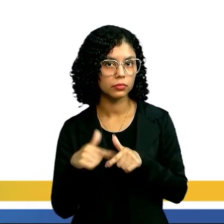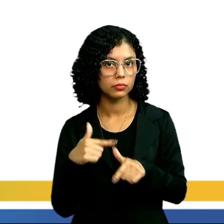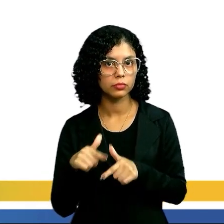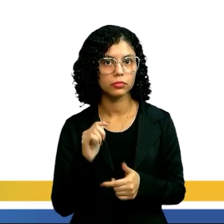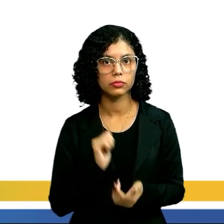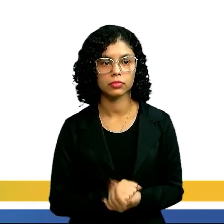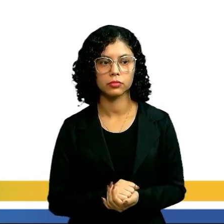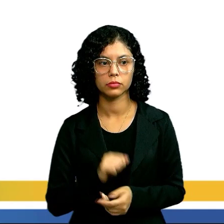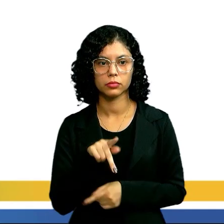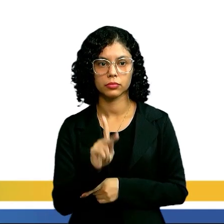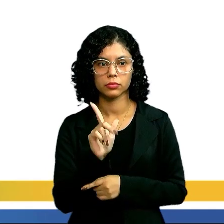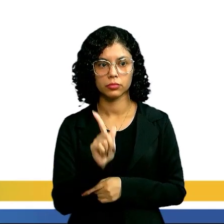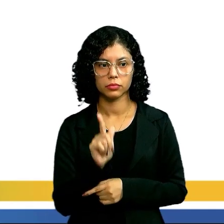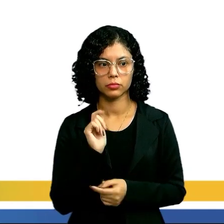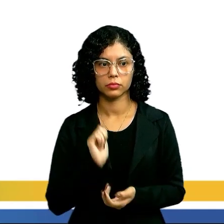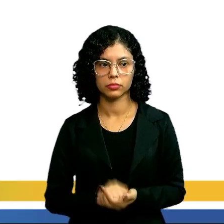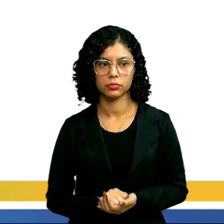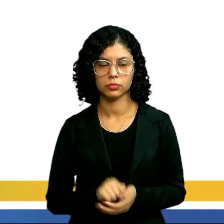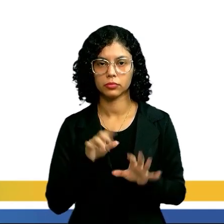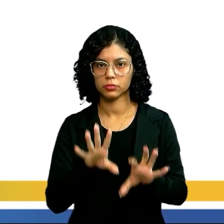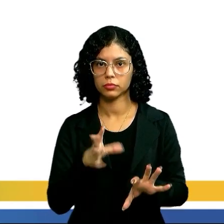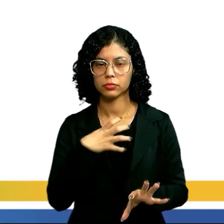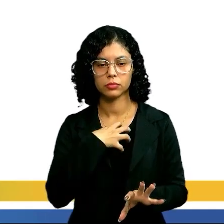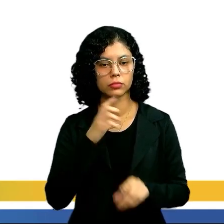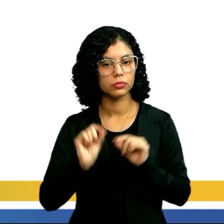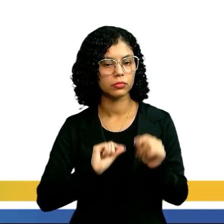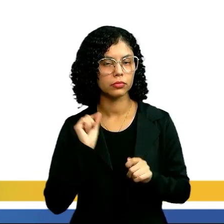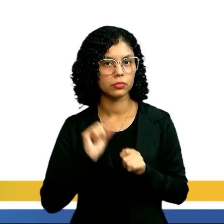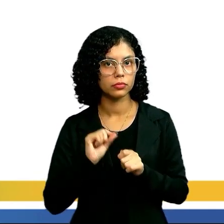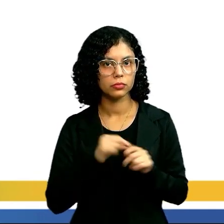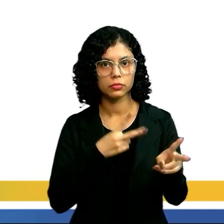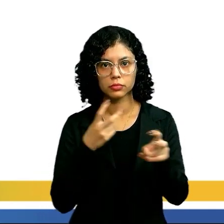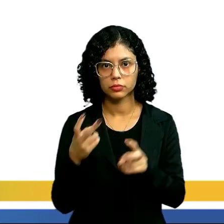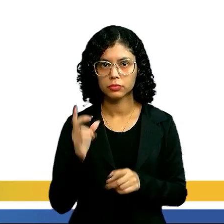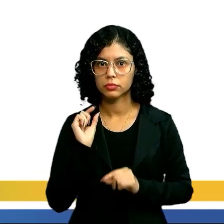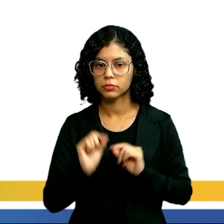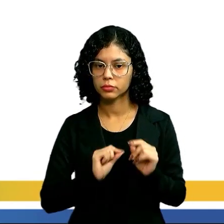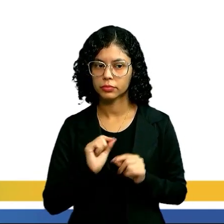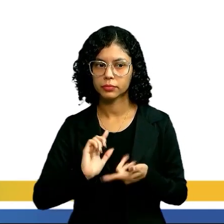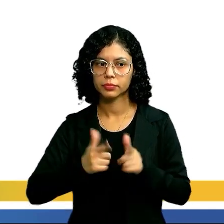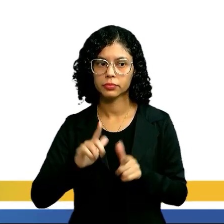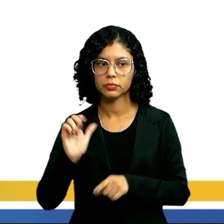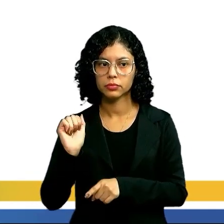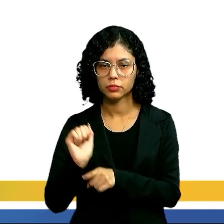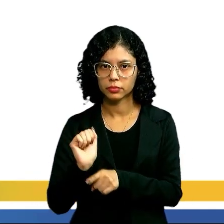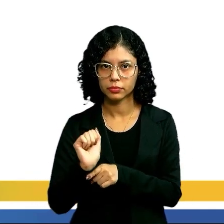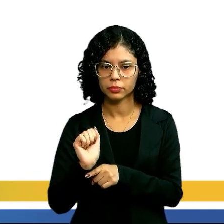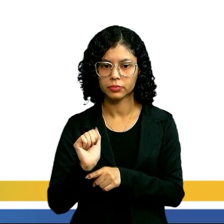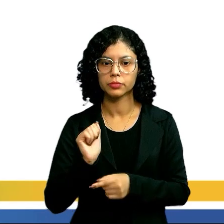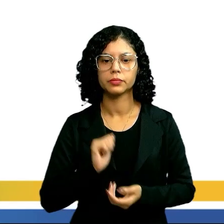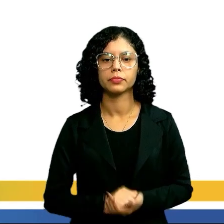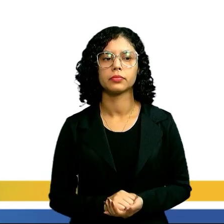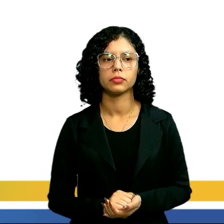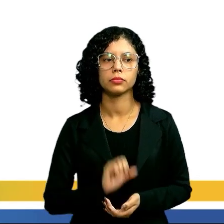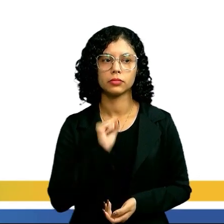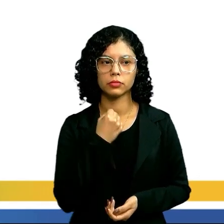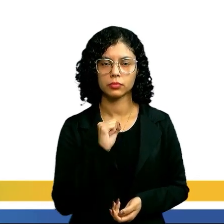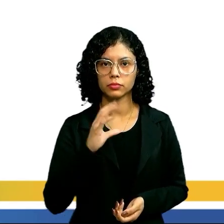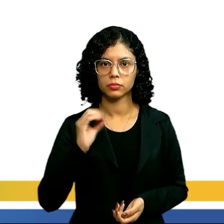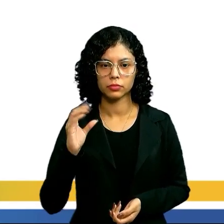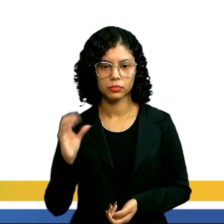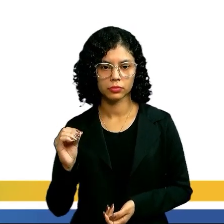com quilogramas. Nesse momento aí, nós vamos observar a letra A. A. 800